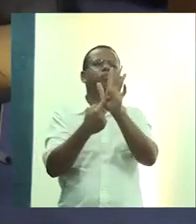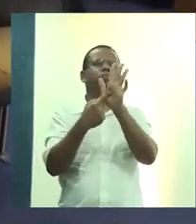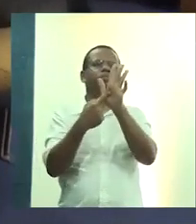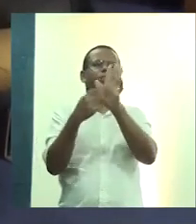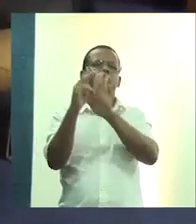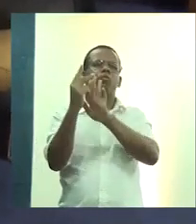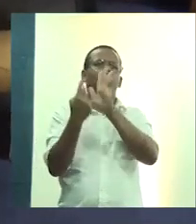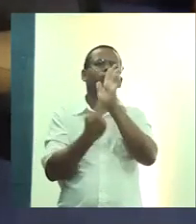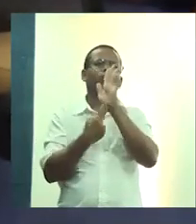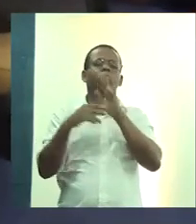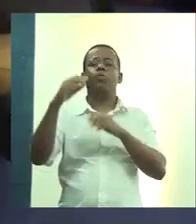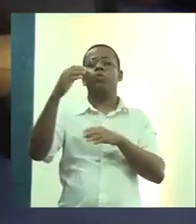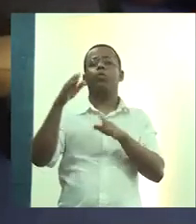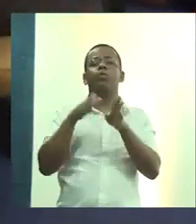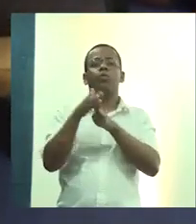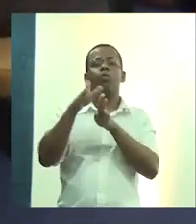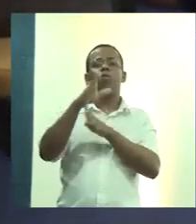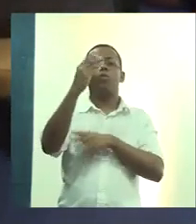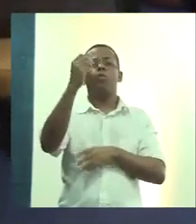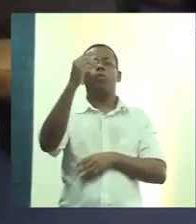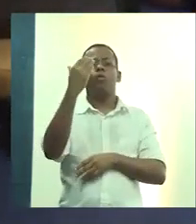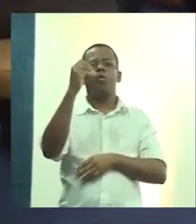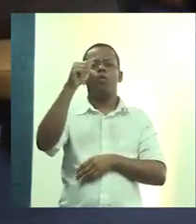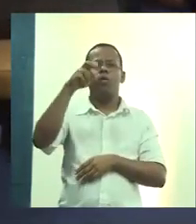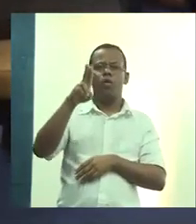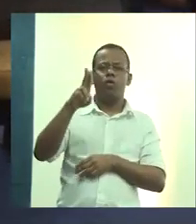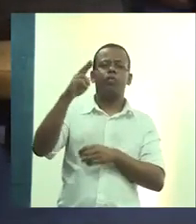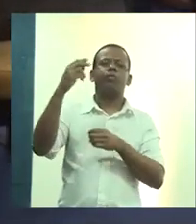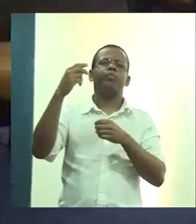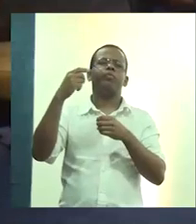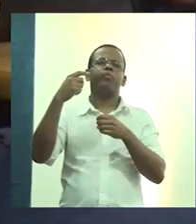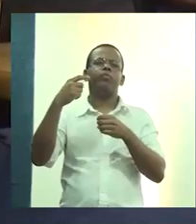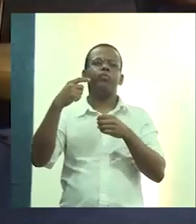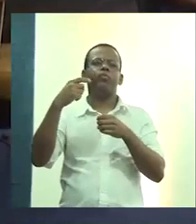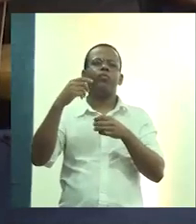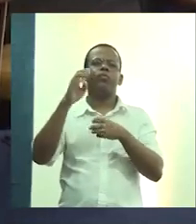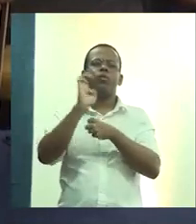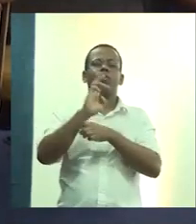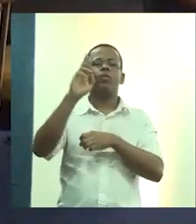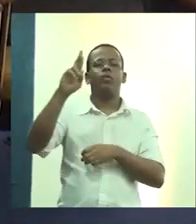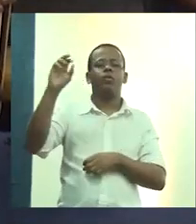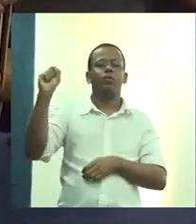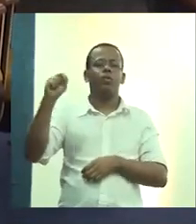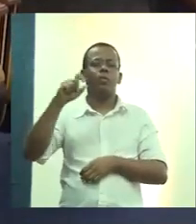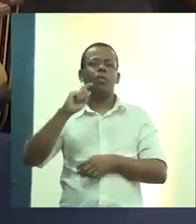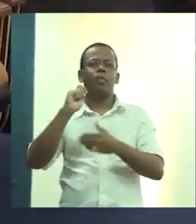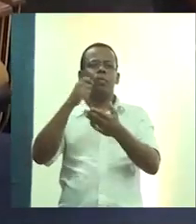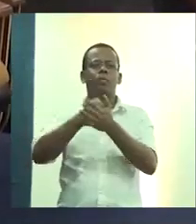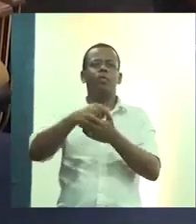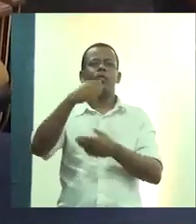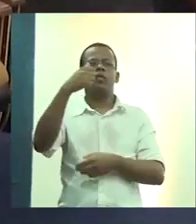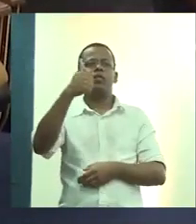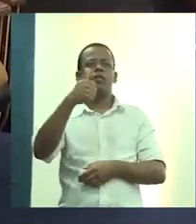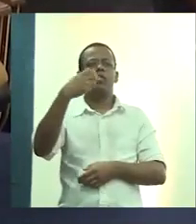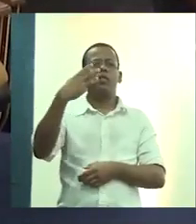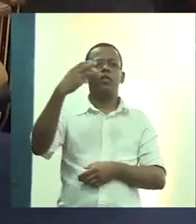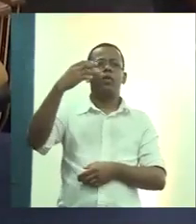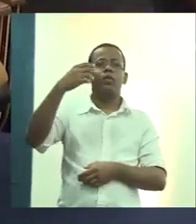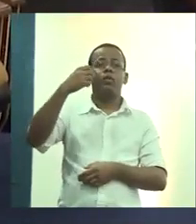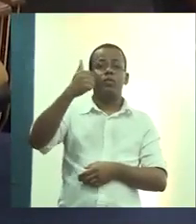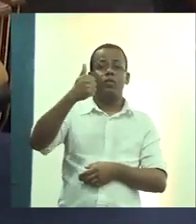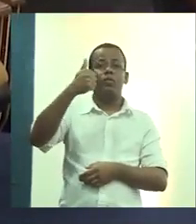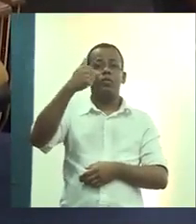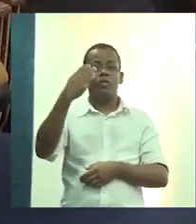o CAU-RS colocou 134 mil reais na primeira etapa, basicamente, para a